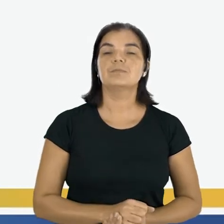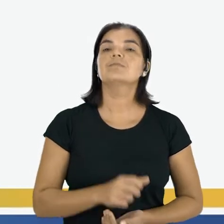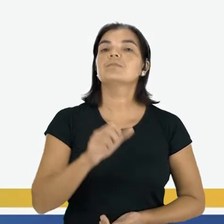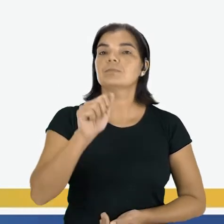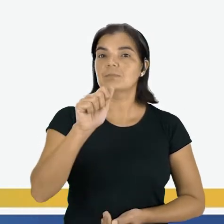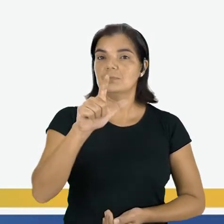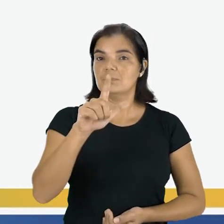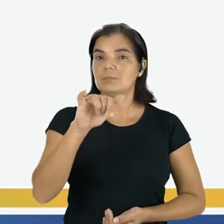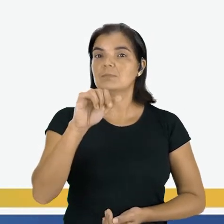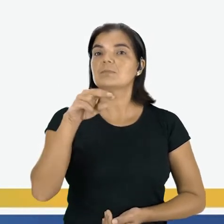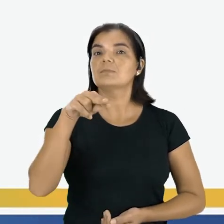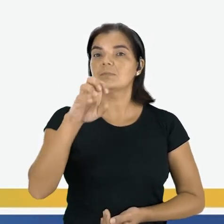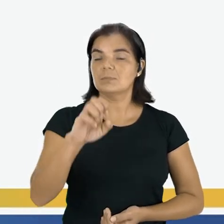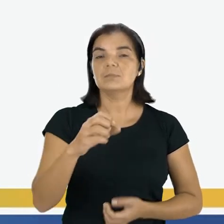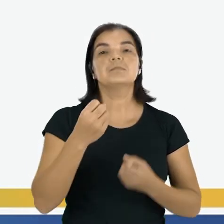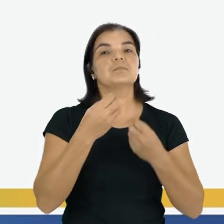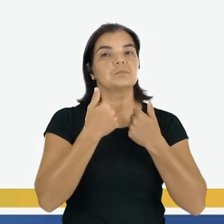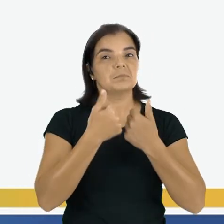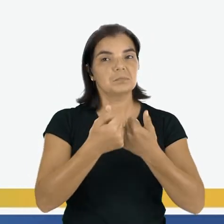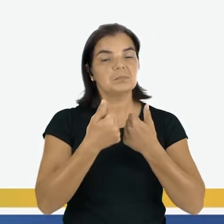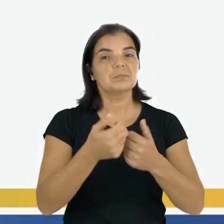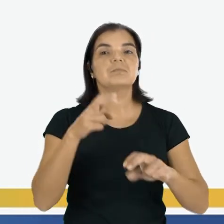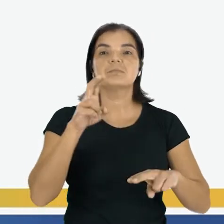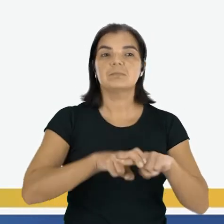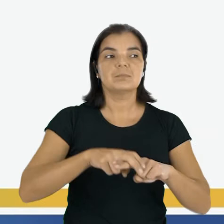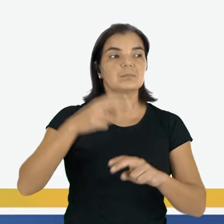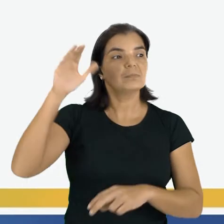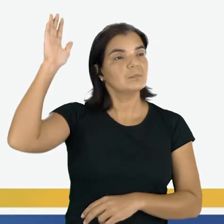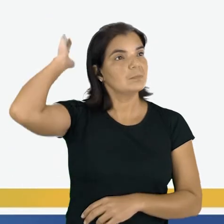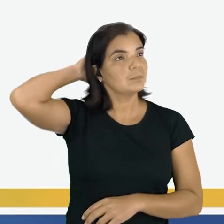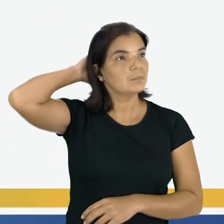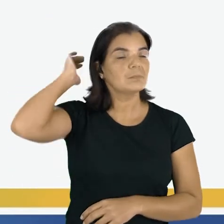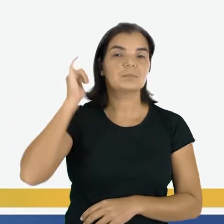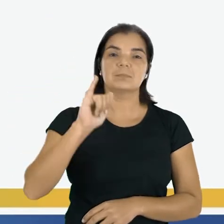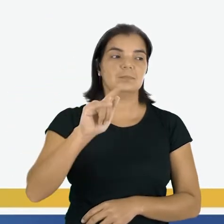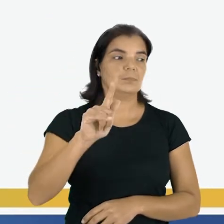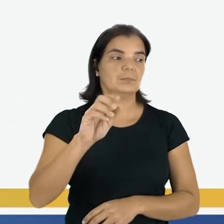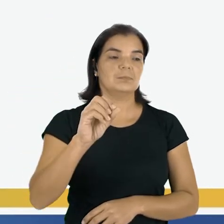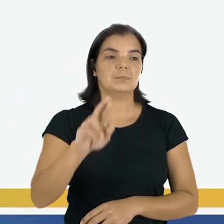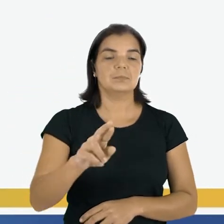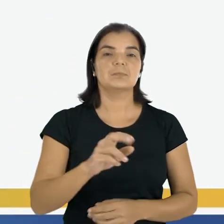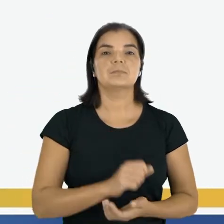Aline. Muito bem. Aline está sentada atrás de Igor.